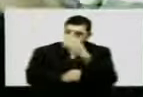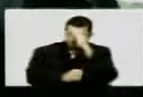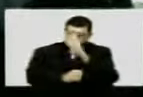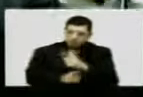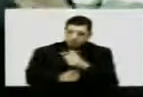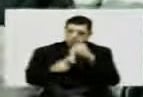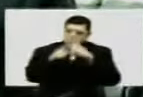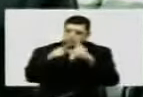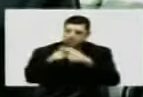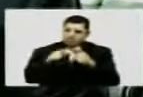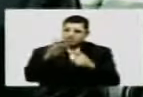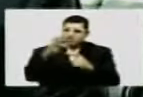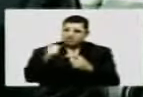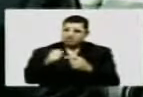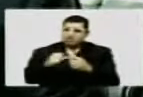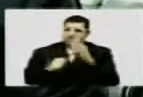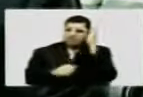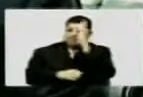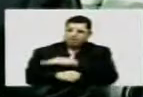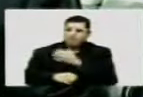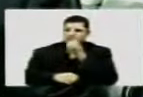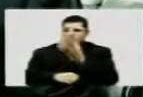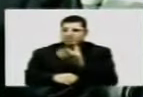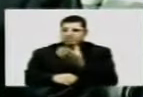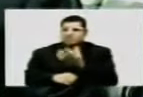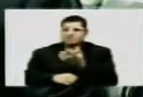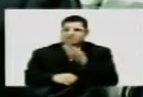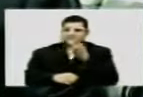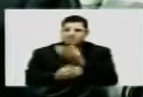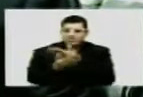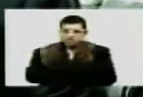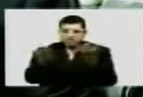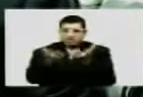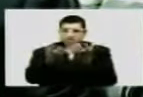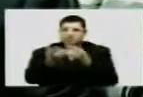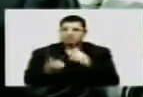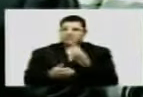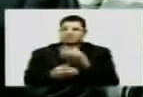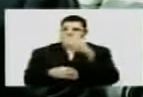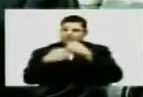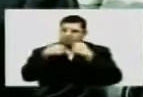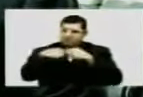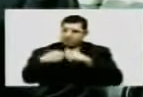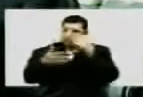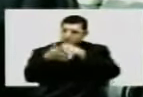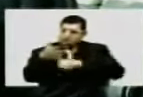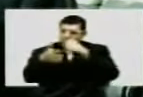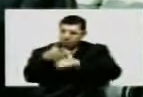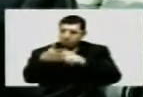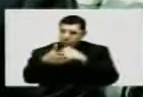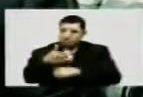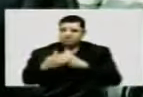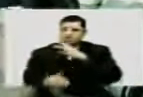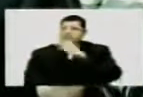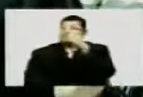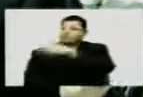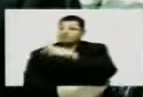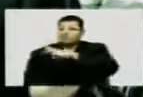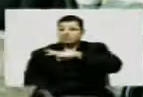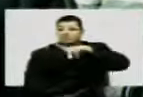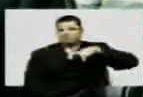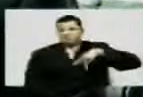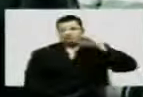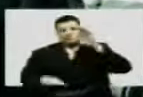Exª, com essa situação de Tabatinga, que é gravíssima, e quero dizer, V. Exª, que nós vamos precisar cobrar isso, nem que seja no Ministério Público.